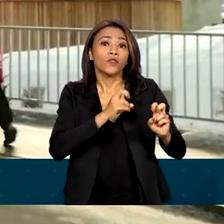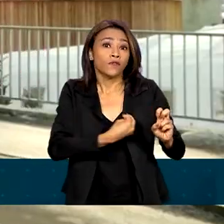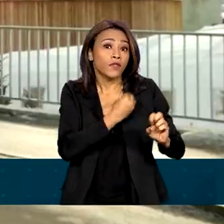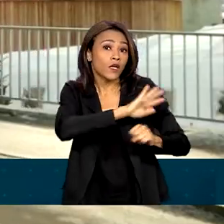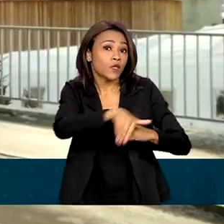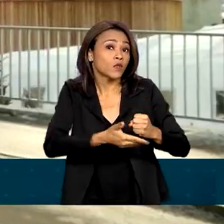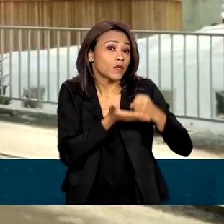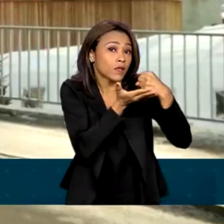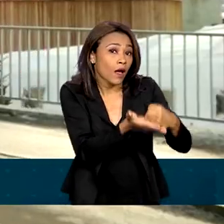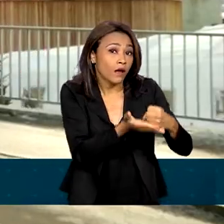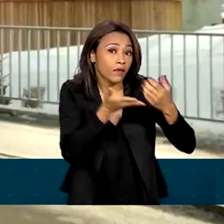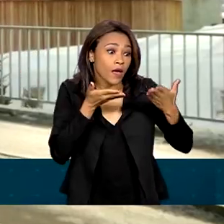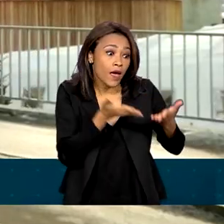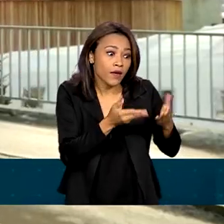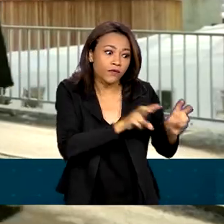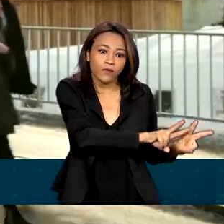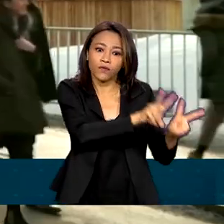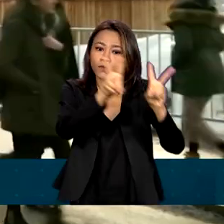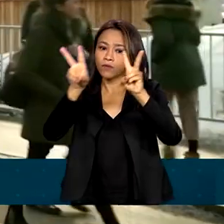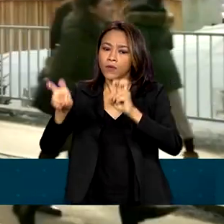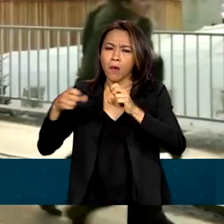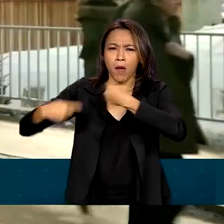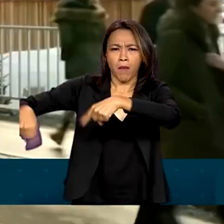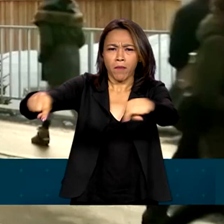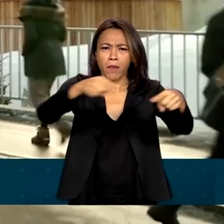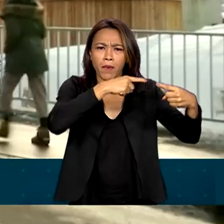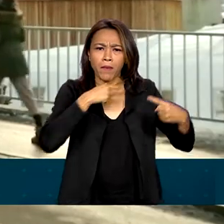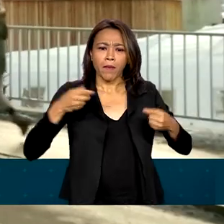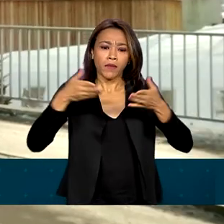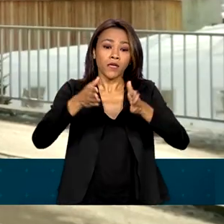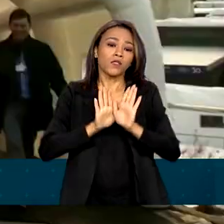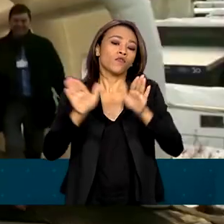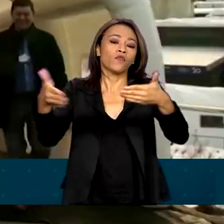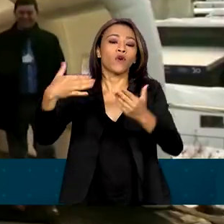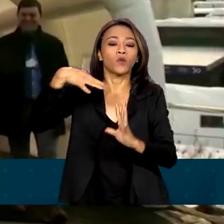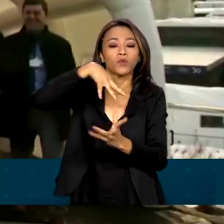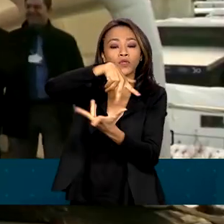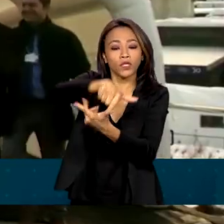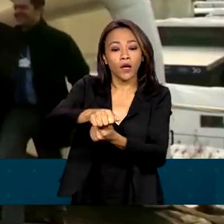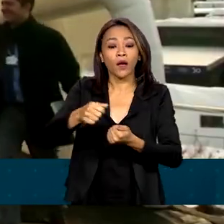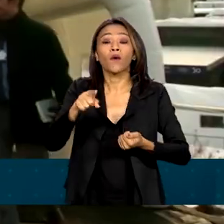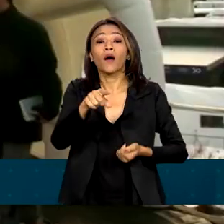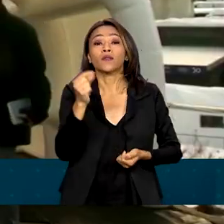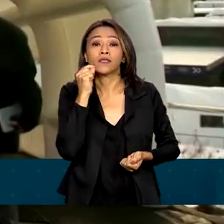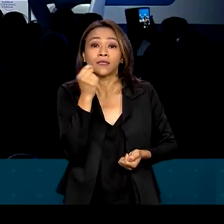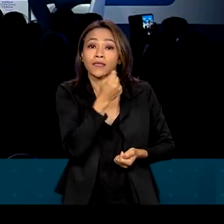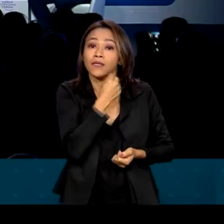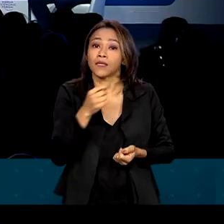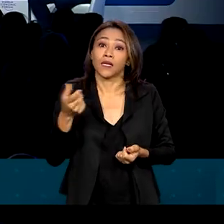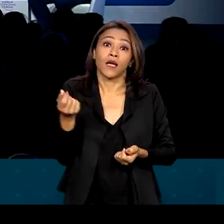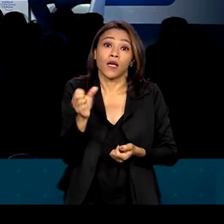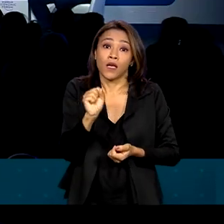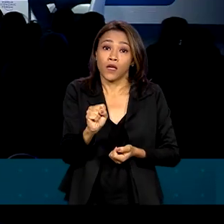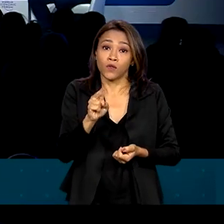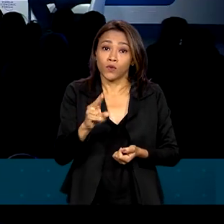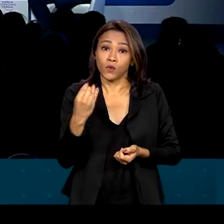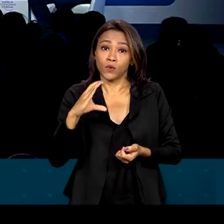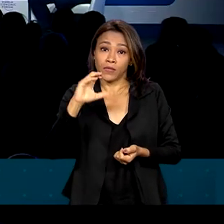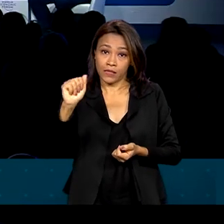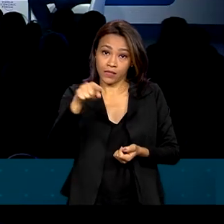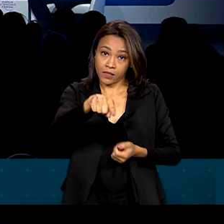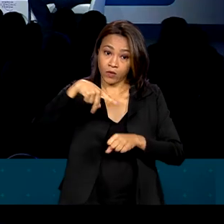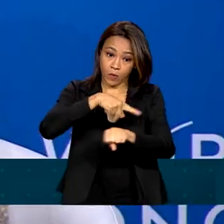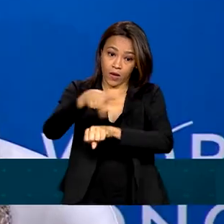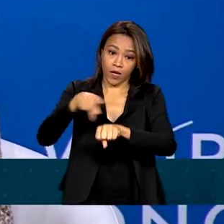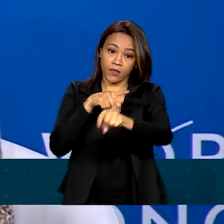A pergunta norteou as discussões no primeiro dia do Fórum Econômico Mundial em Davos, na Suíça. Representando o Brasil